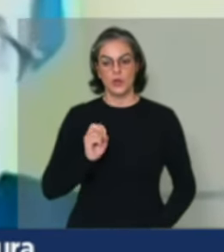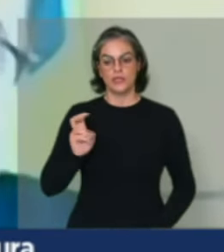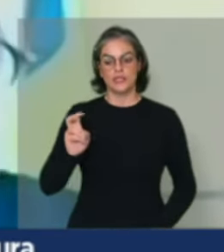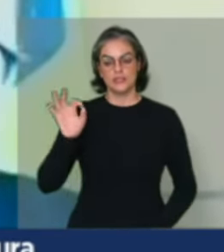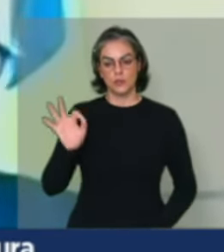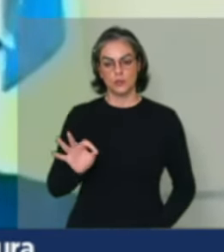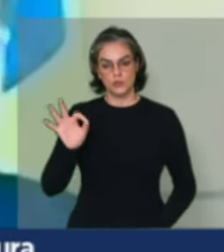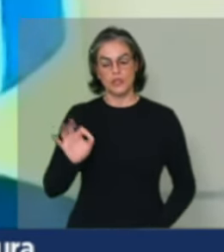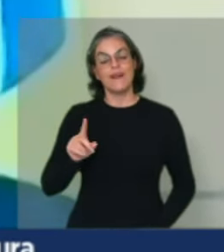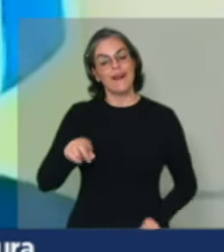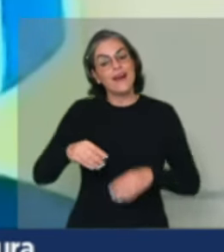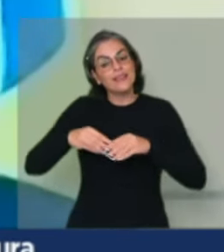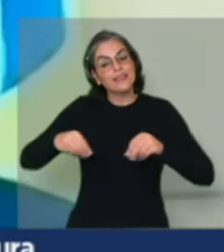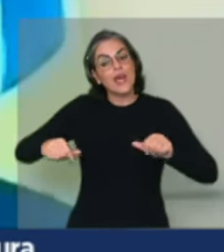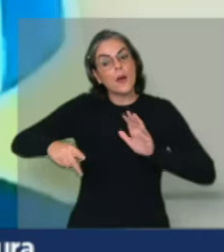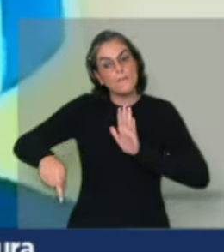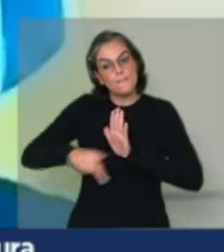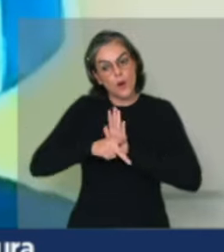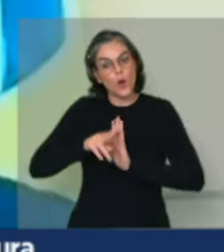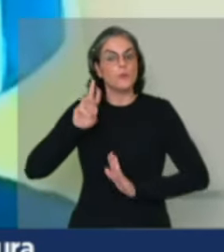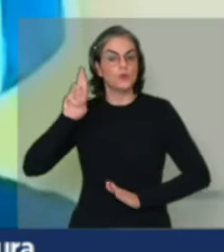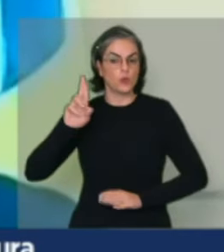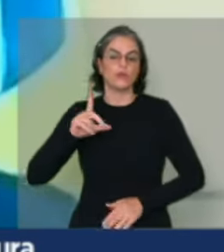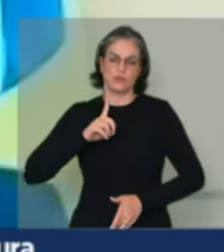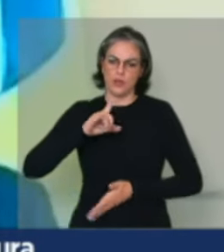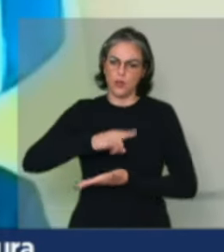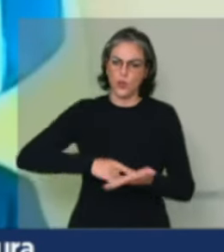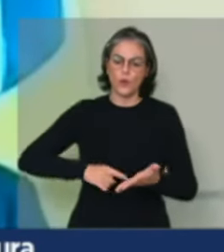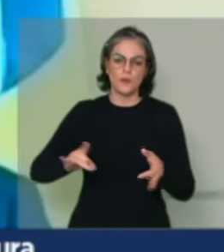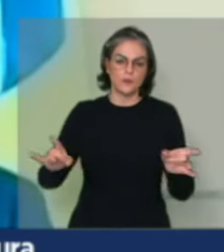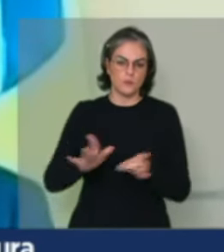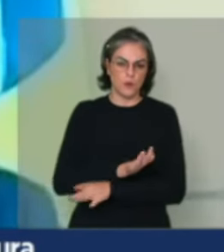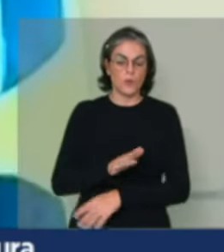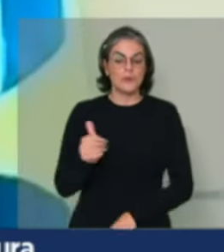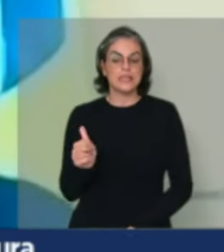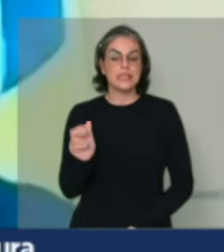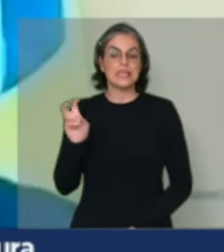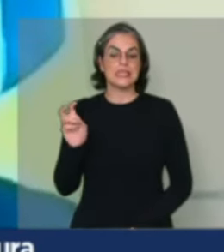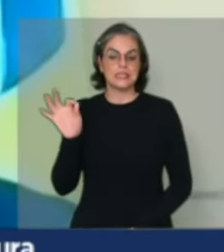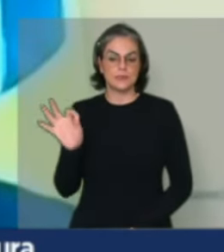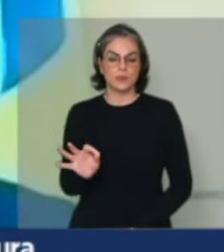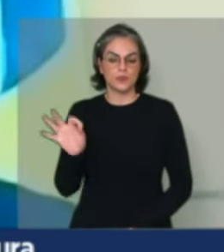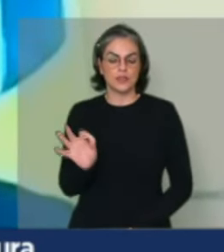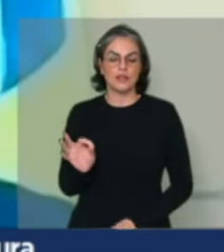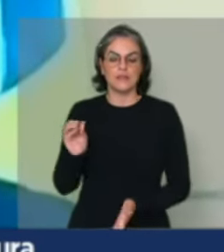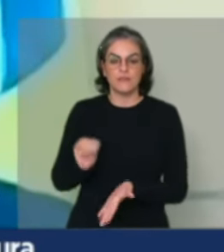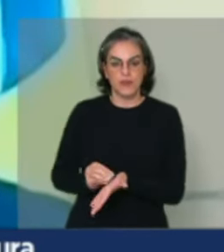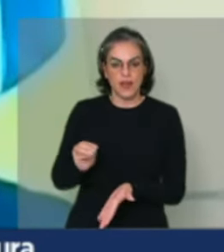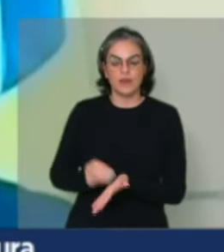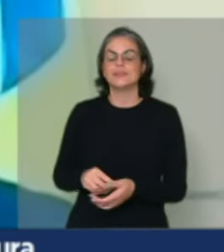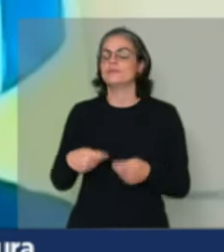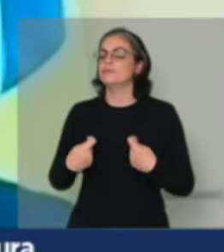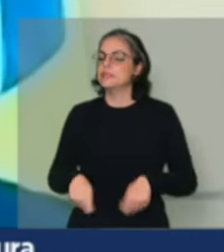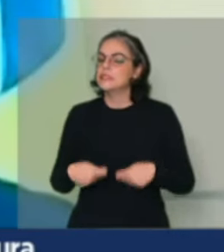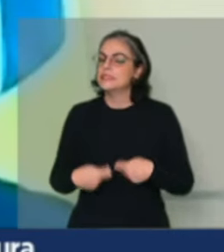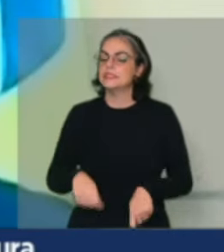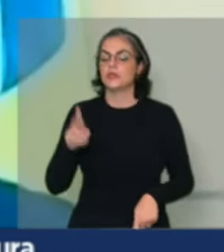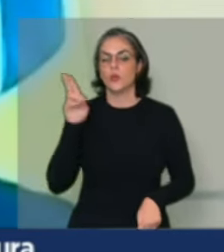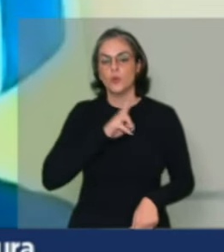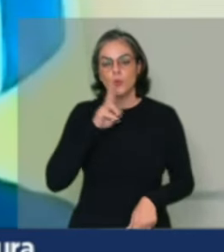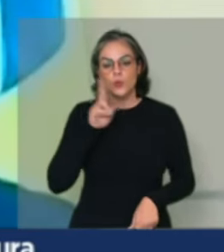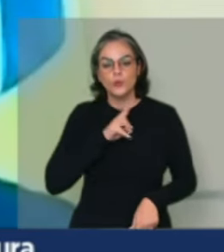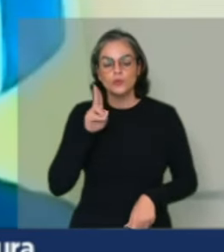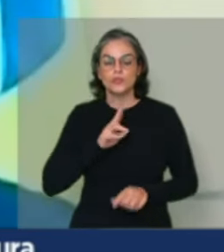próprias, são terras que já estão legalizadas. Nós temos 15% de áreas que precisamos urgentemente da regularização